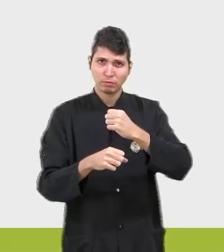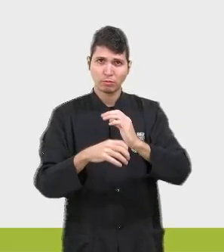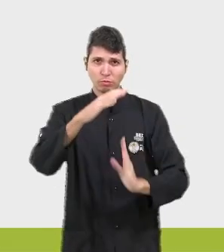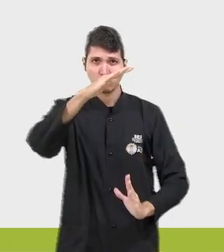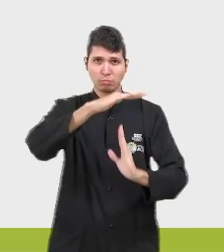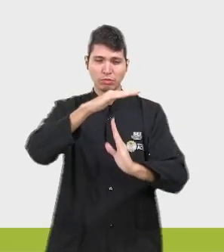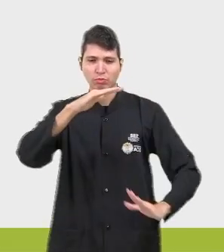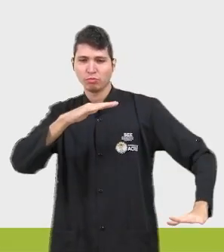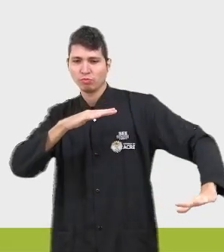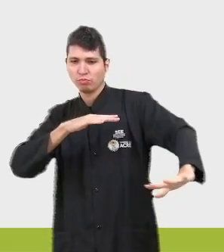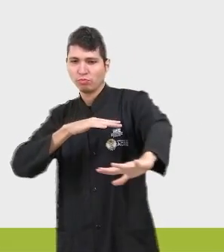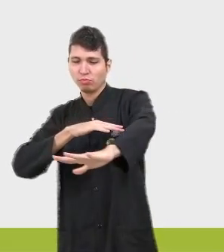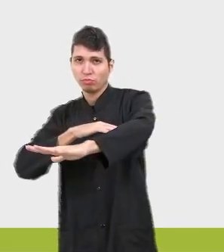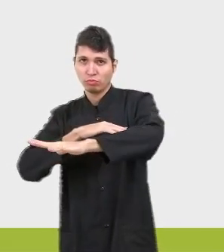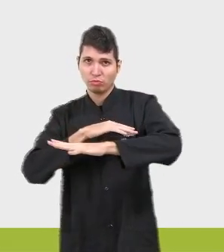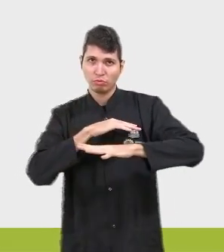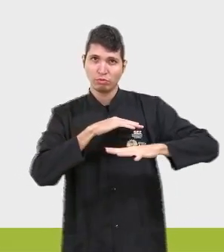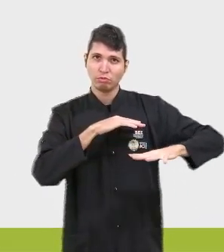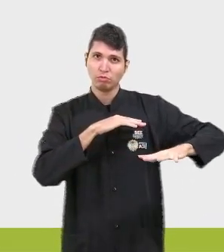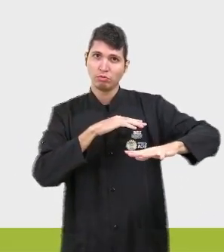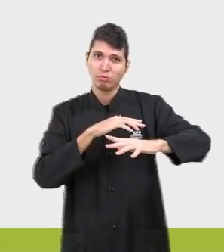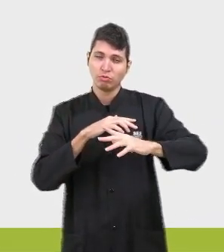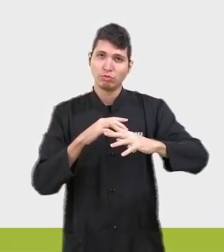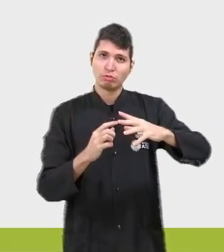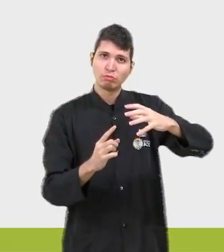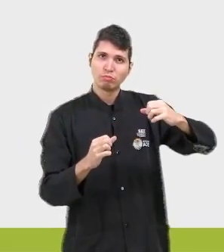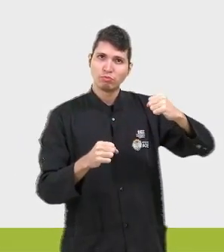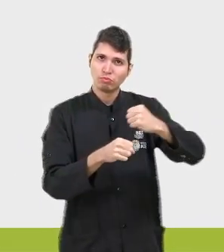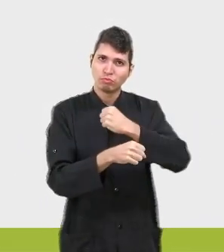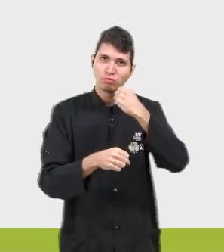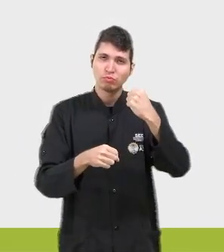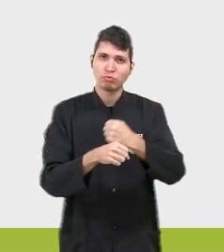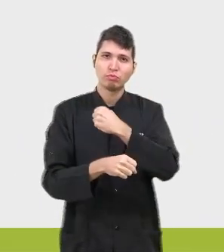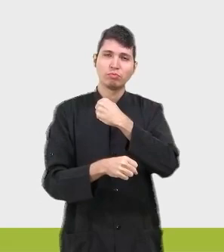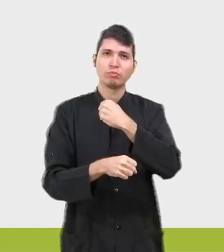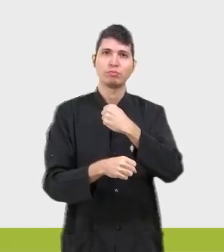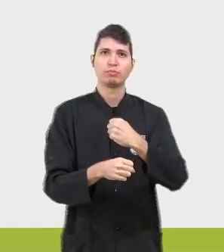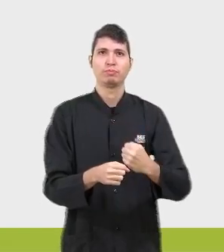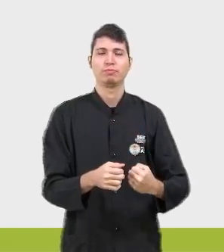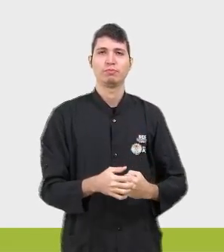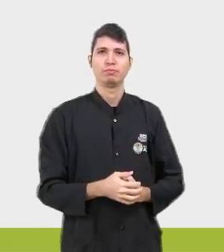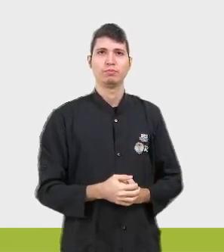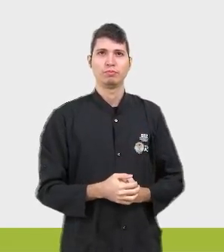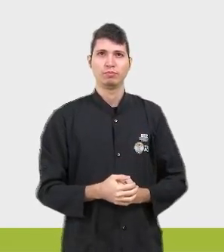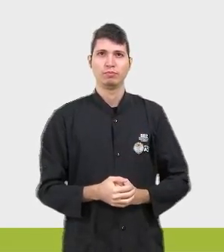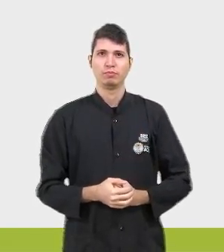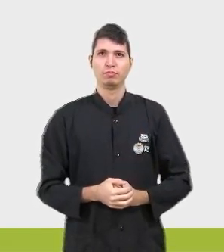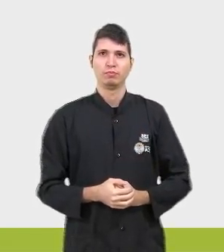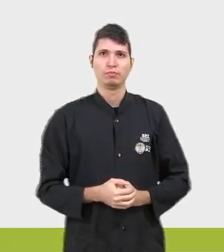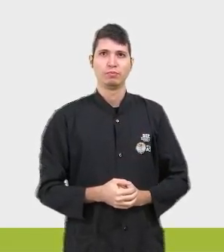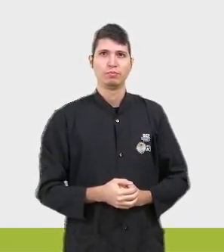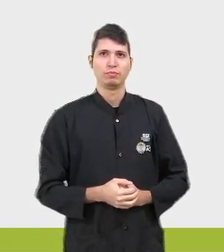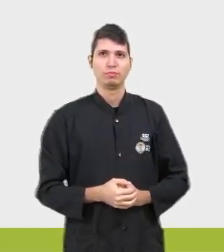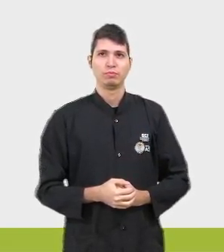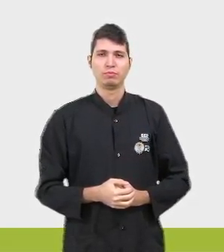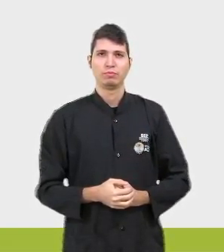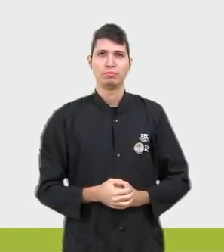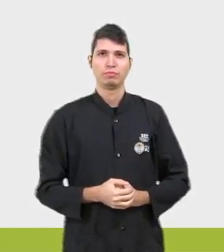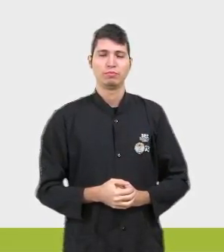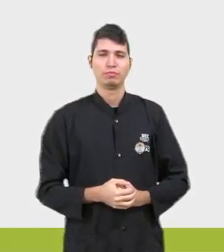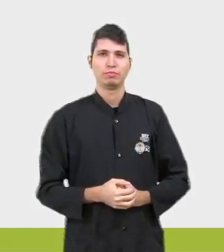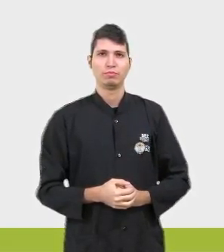terreno, como a única construção, a obra ideal seria. Ele bota aqui uma ideia, né, de figura, e a gente vai abordar